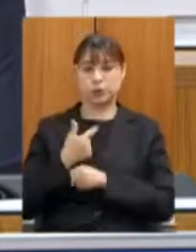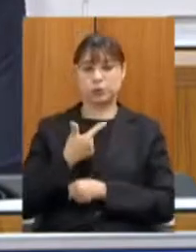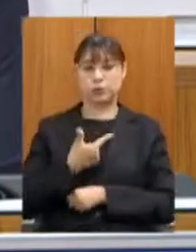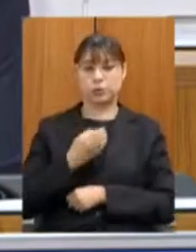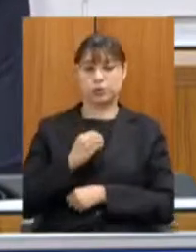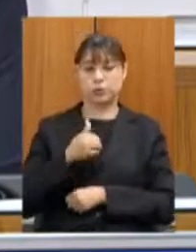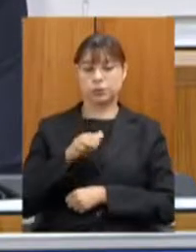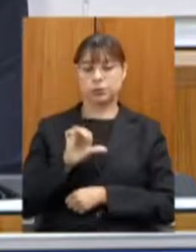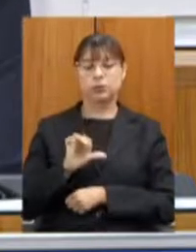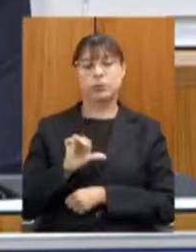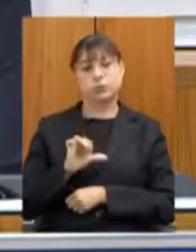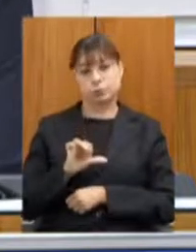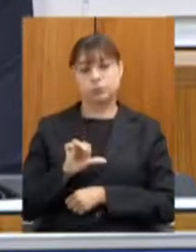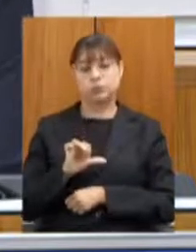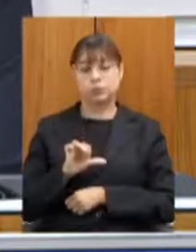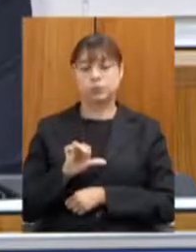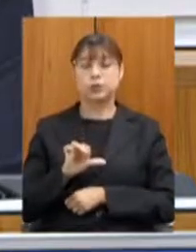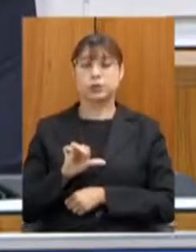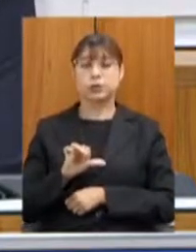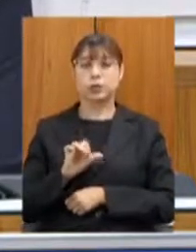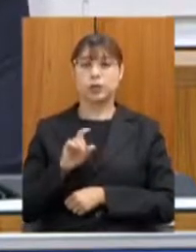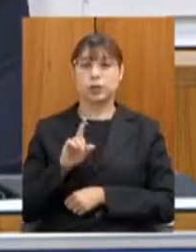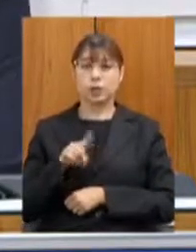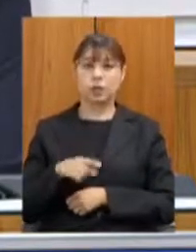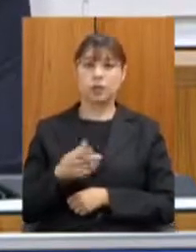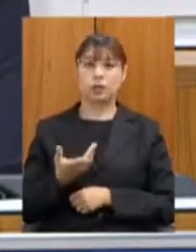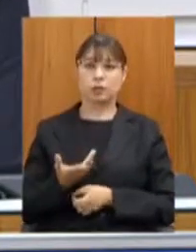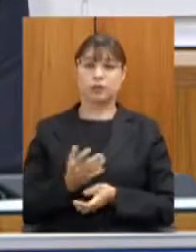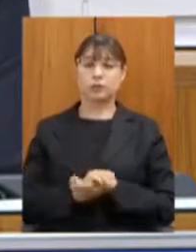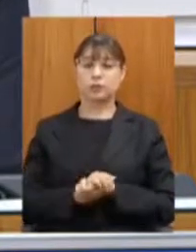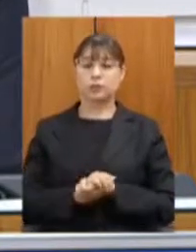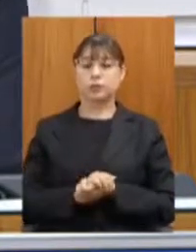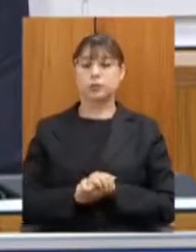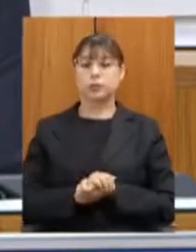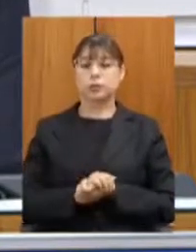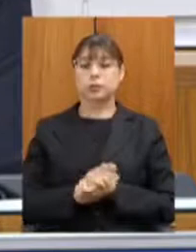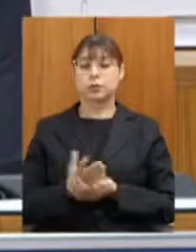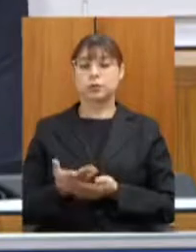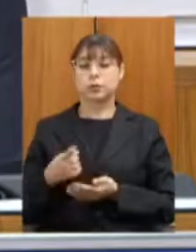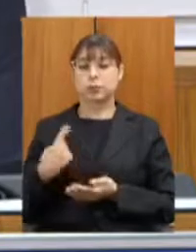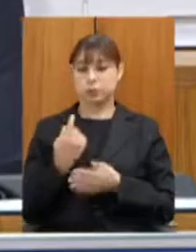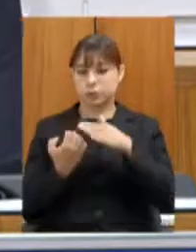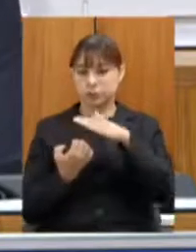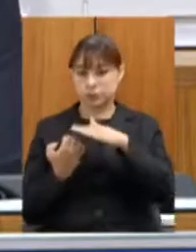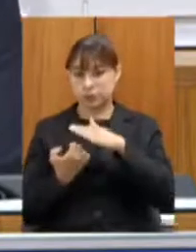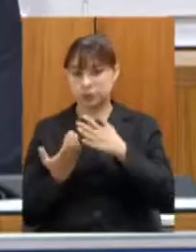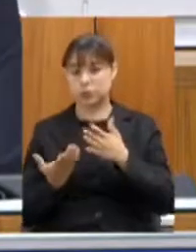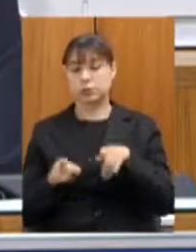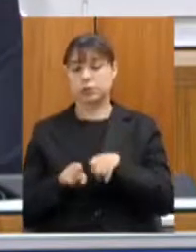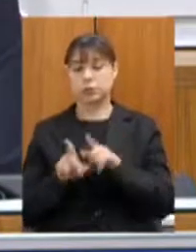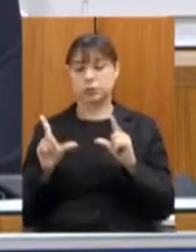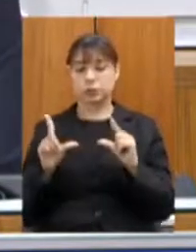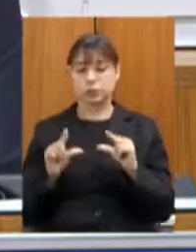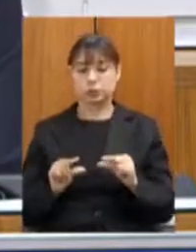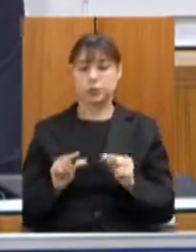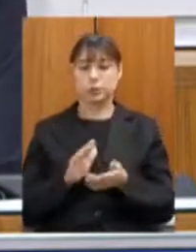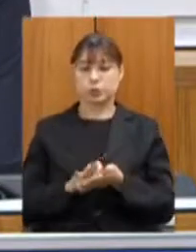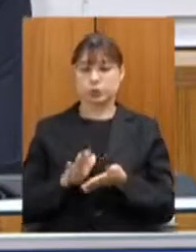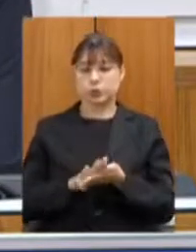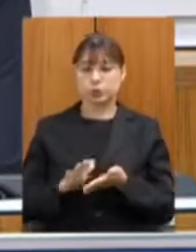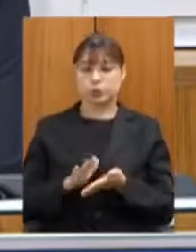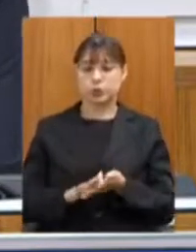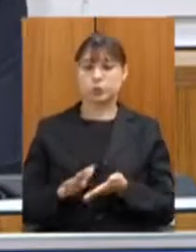naturalmente isso gera impacto para as nossas concessionárias logicamente que gera redução de custos